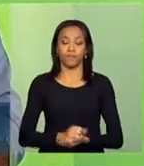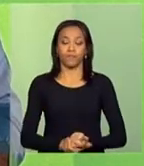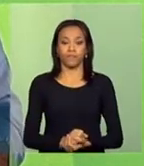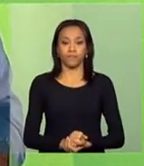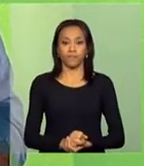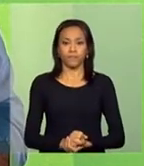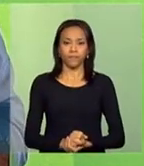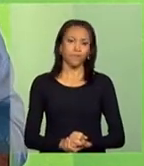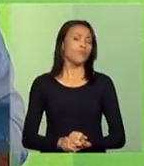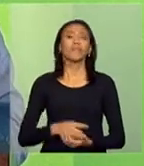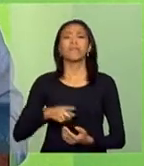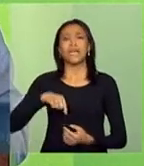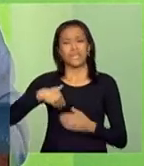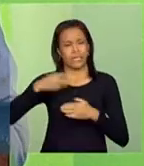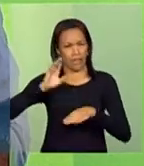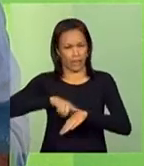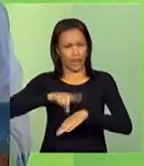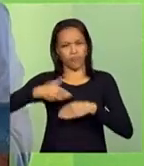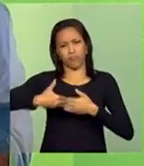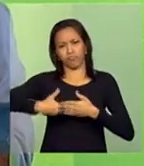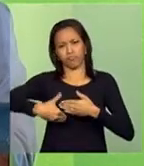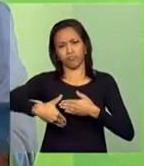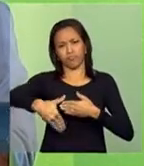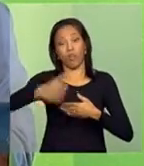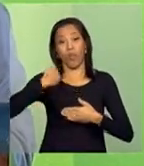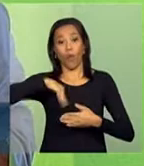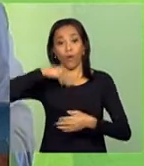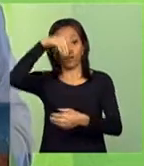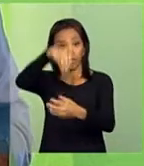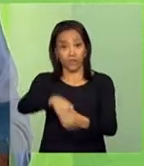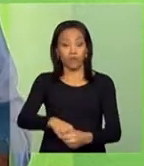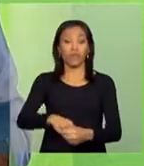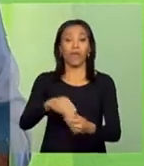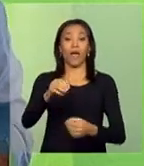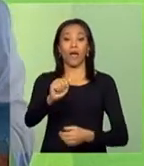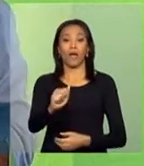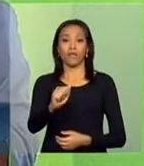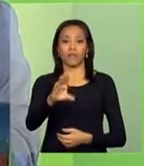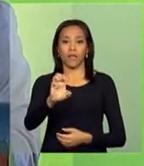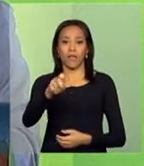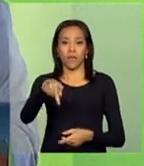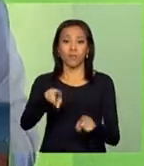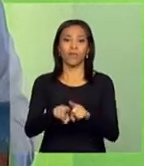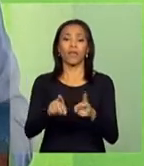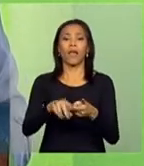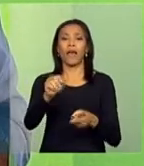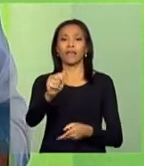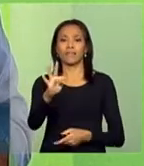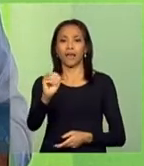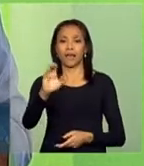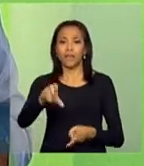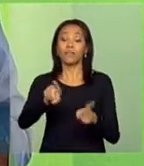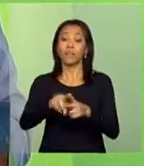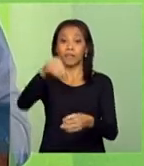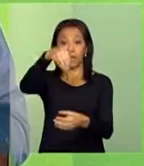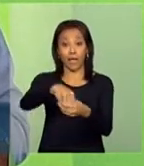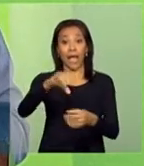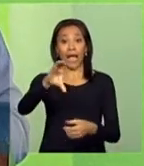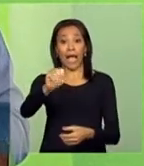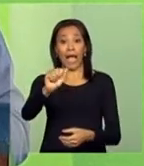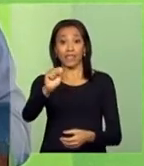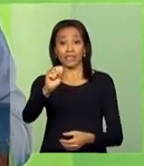Durante todo esse período, nós da CEP, da ANTAC e da Casa Civil, trabalhamos de forma